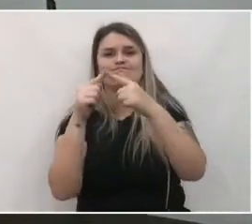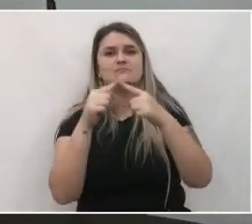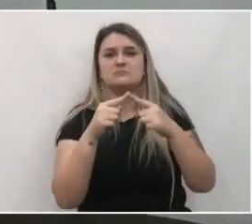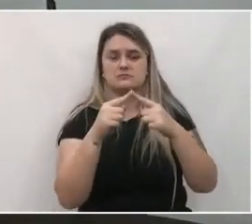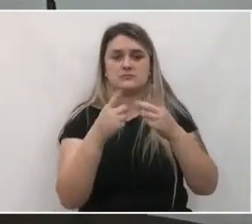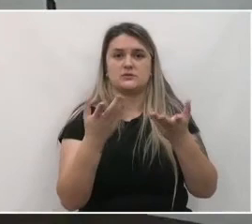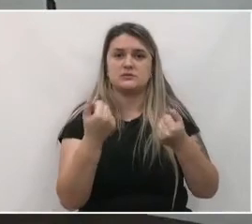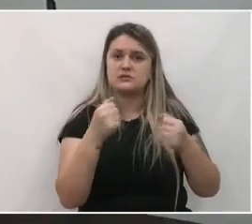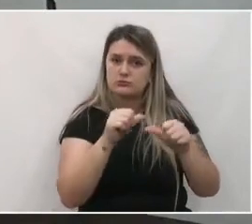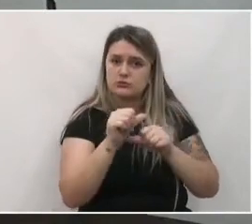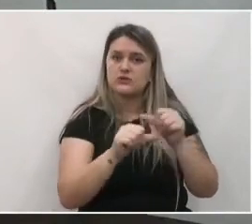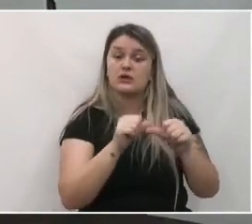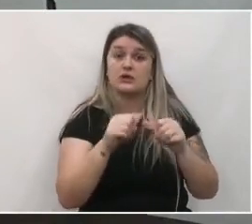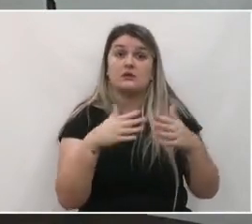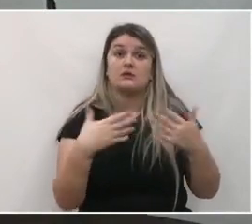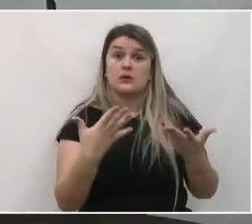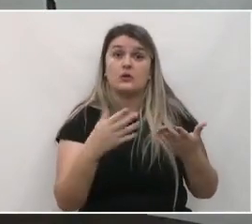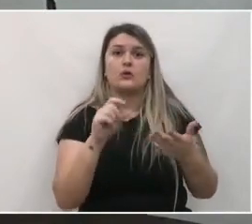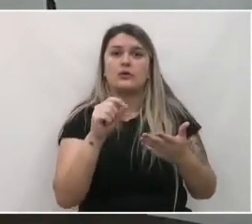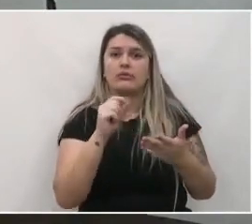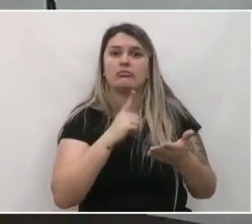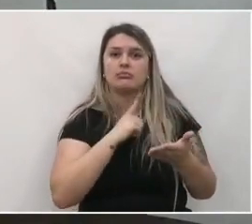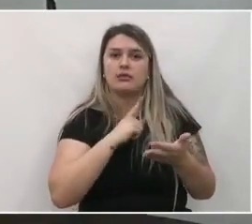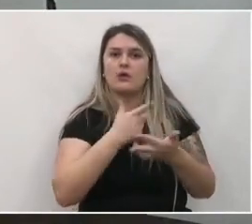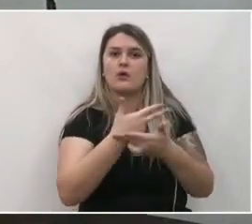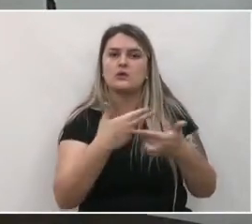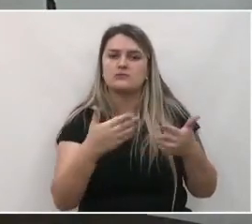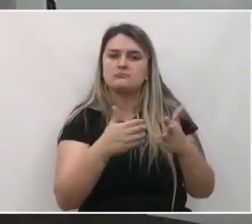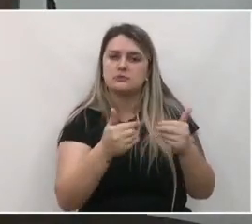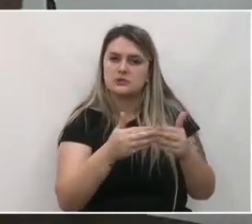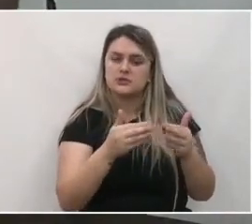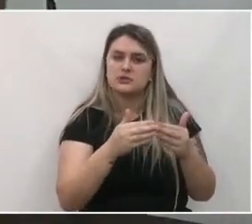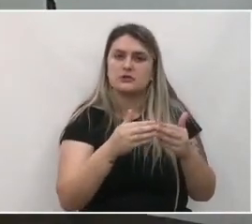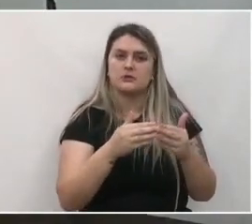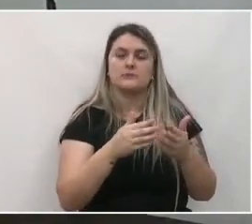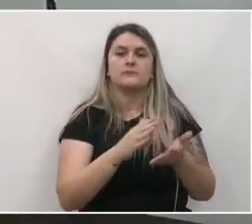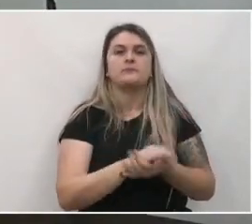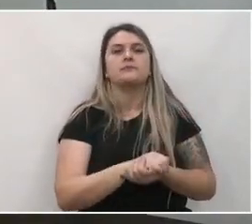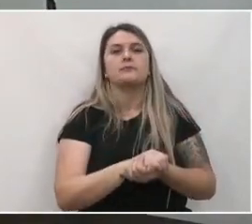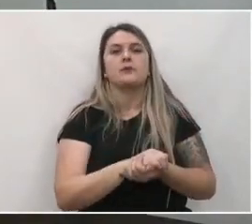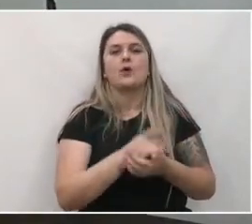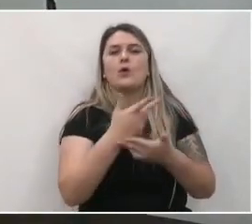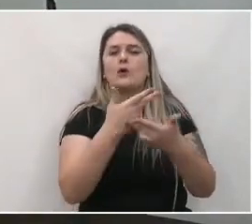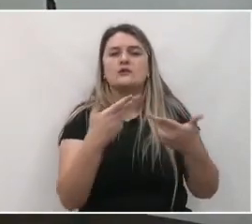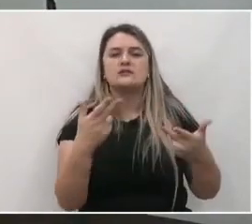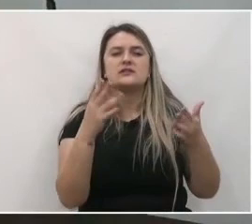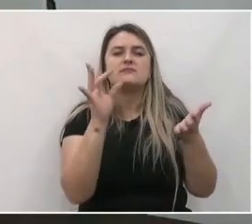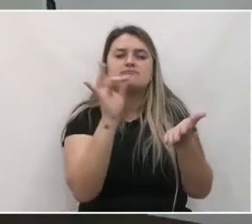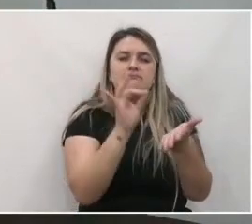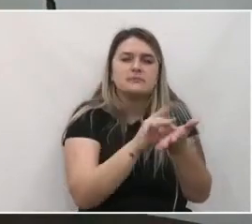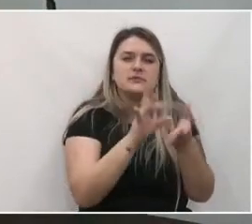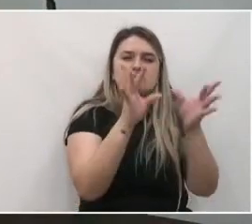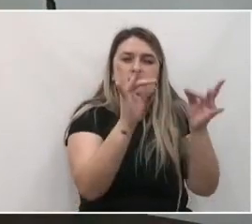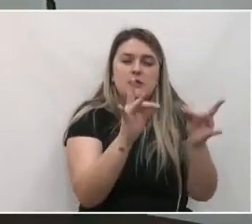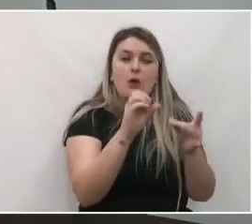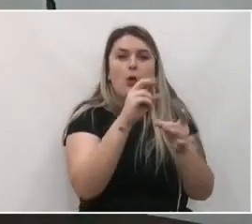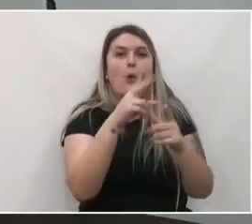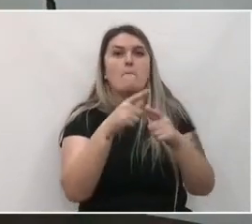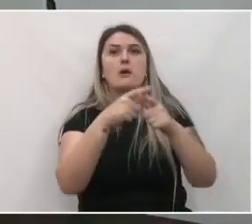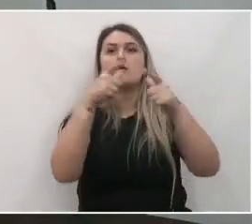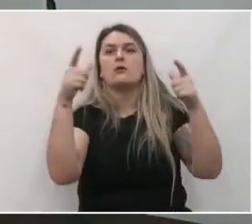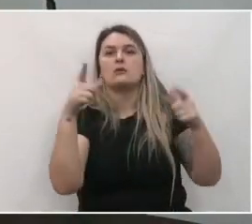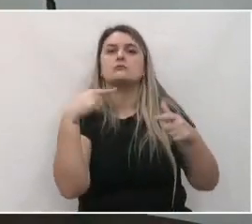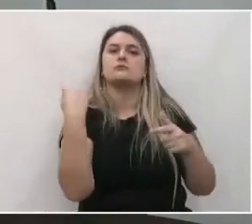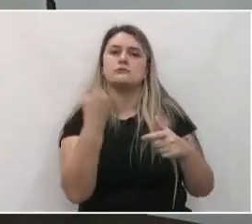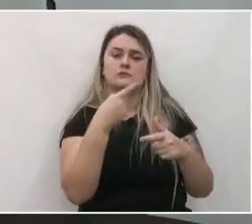Entendo. Então, aquilo que houver de demanda, seja no âmbito geral, seja de questões específicas, nós